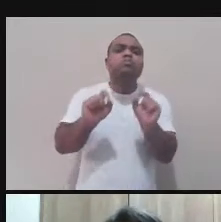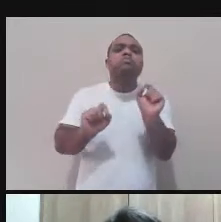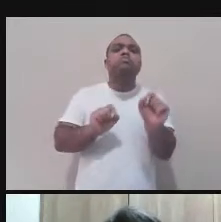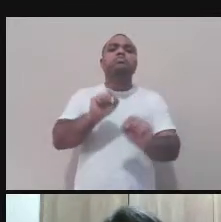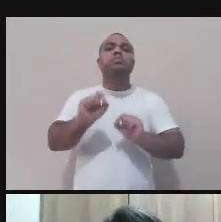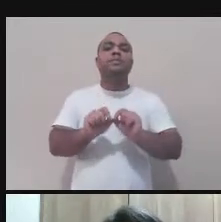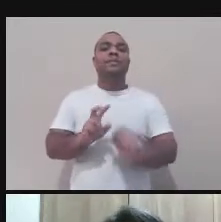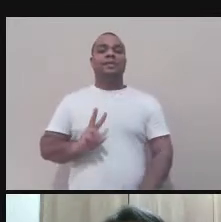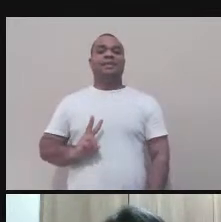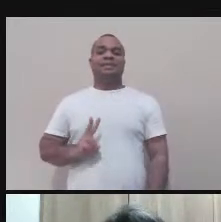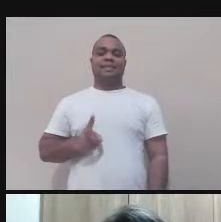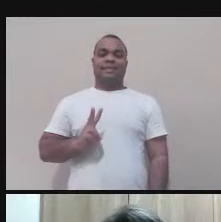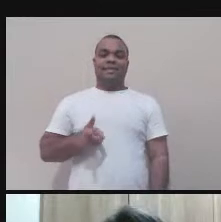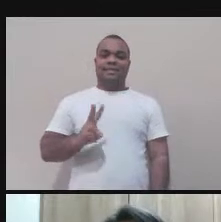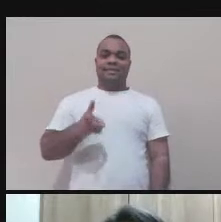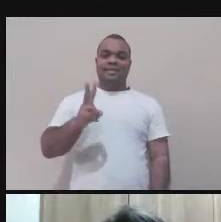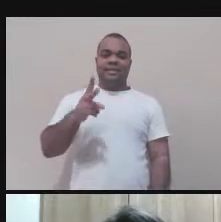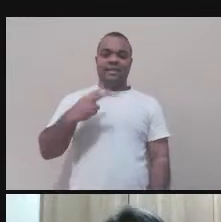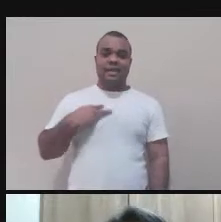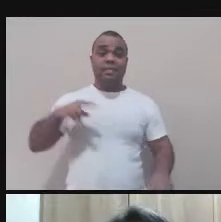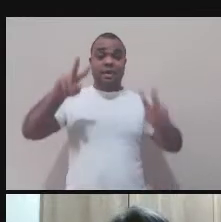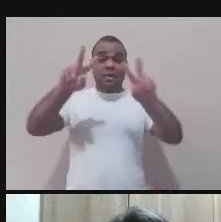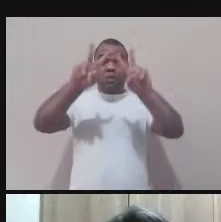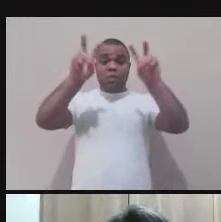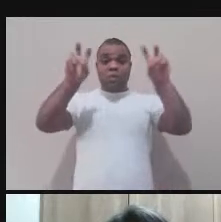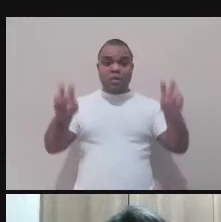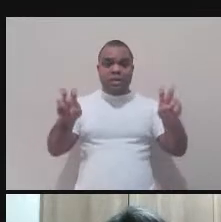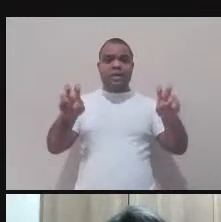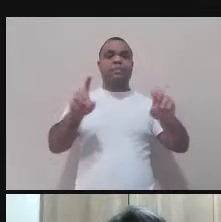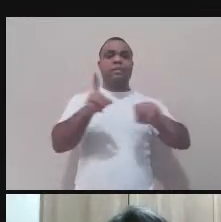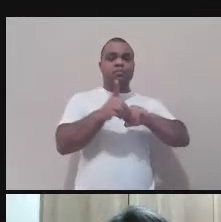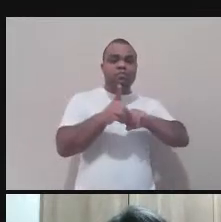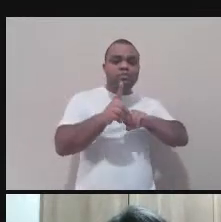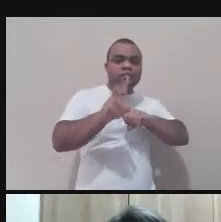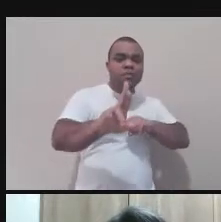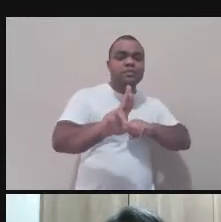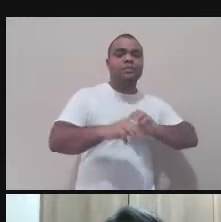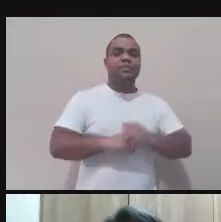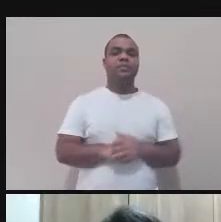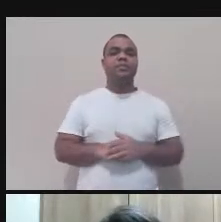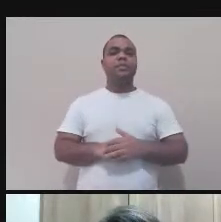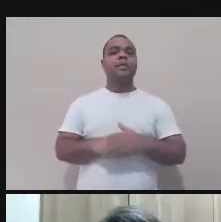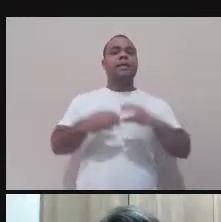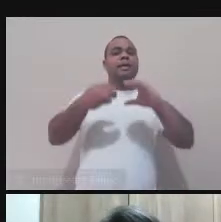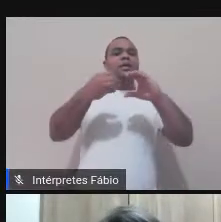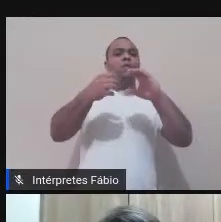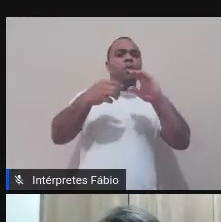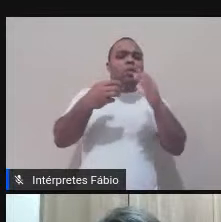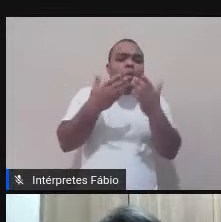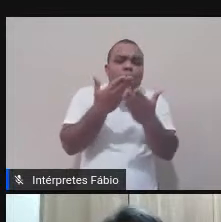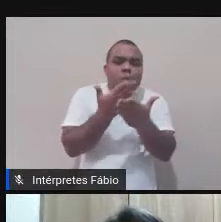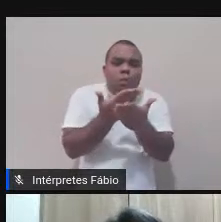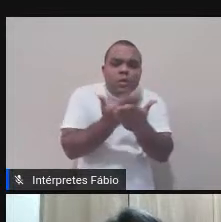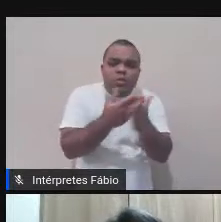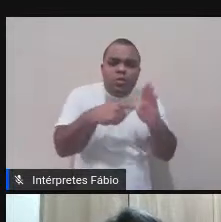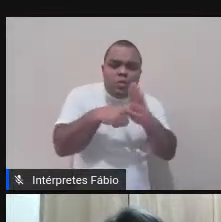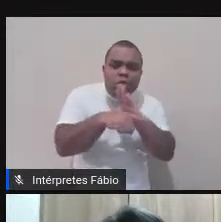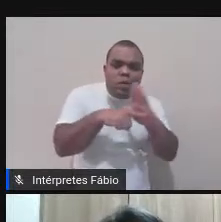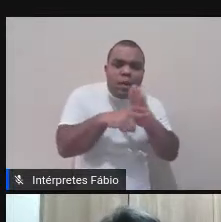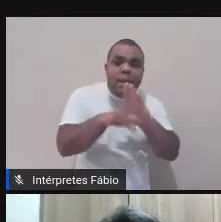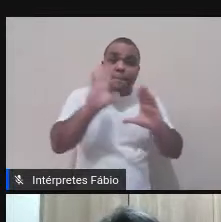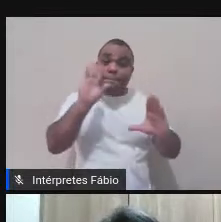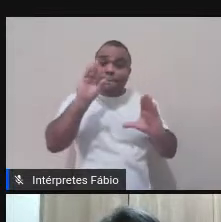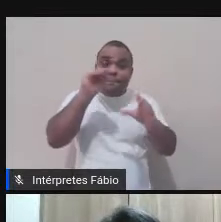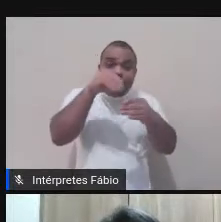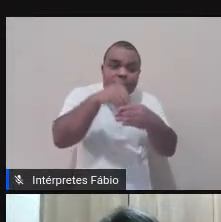sendo a temática do meu doutorado, que é o estudo da presença da pintura e da arquitetura, principalmente, na